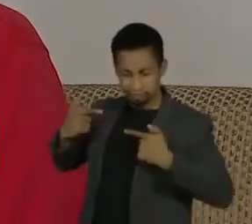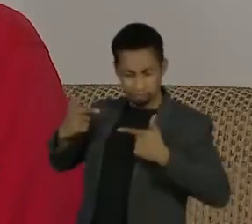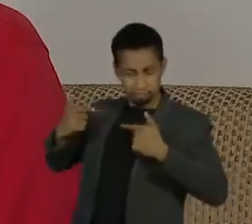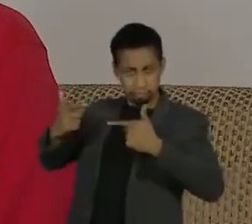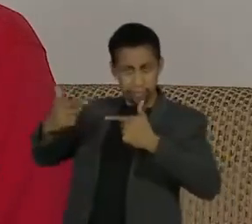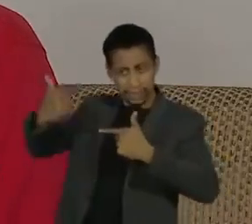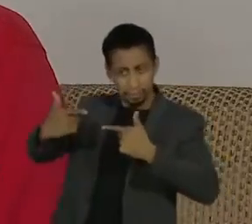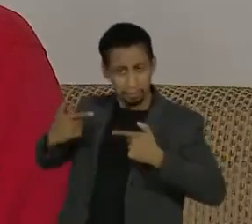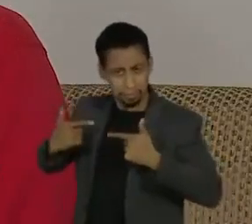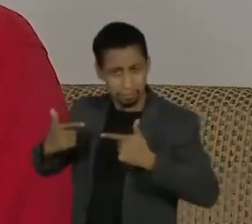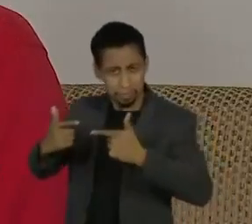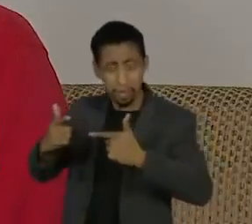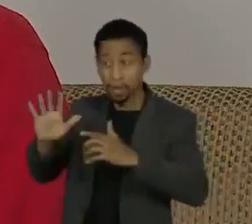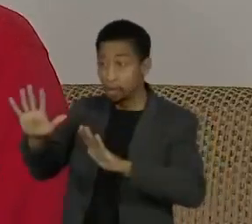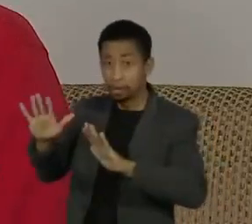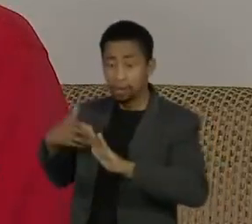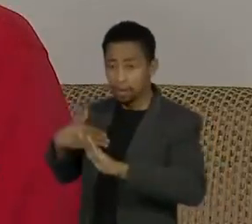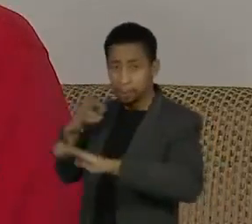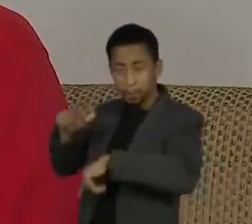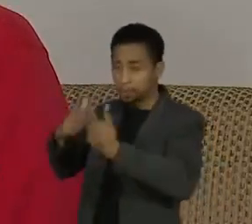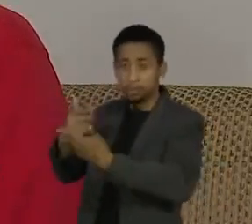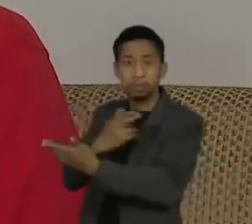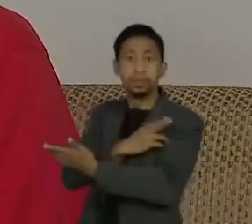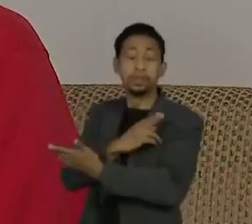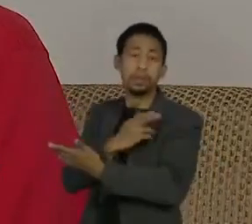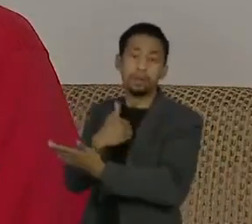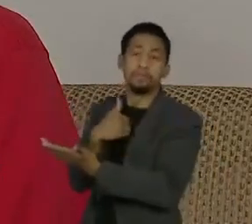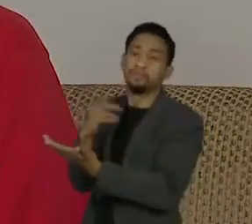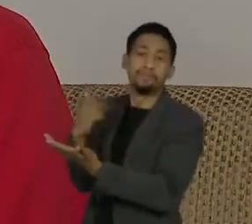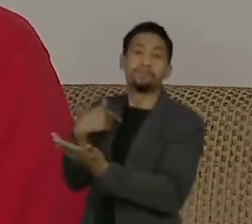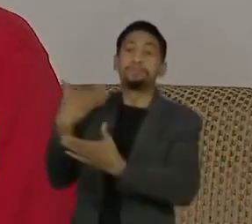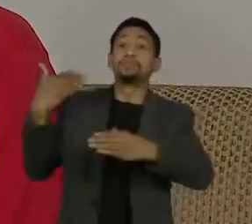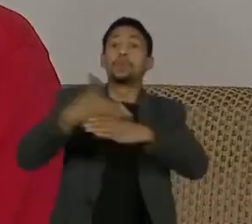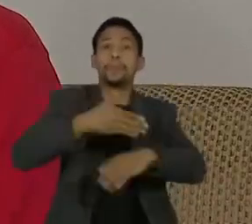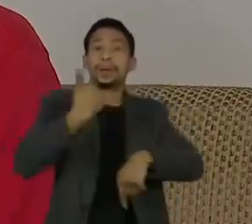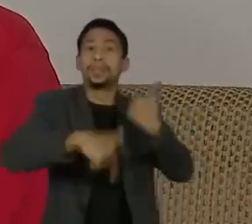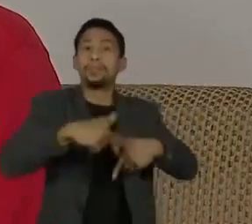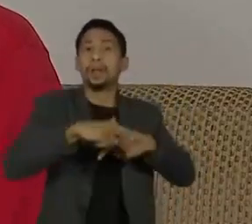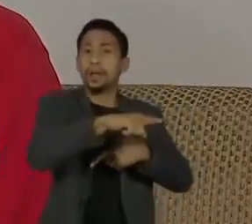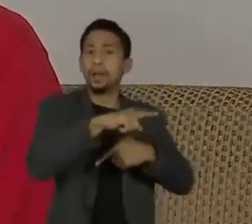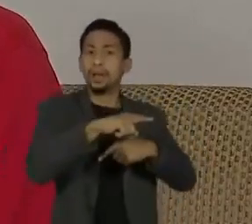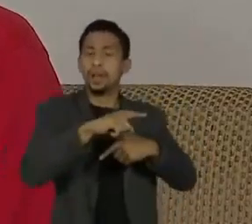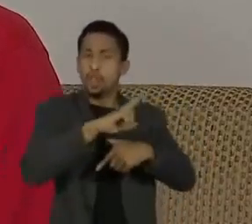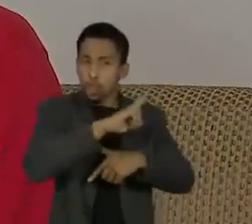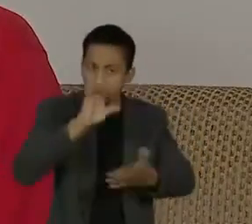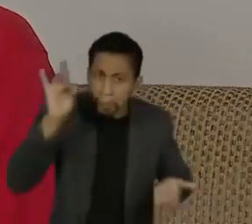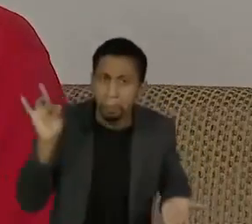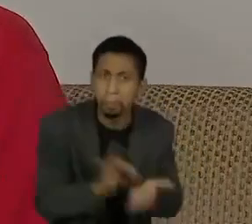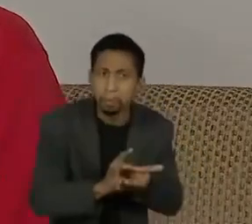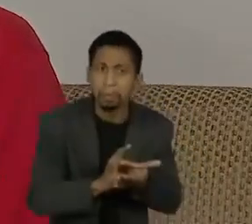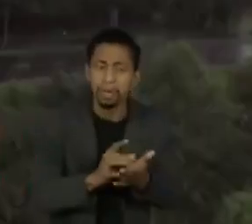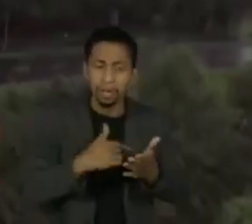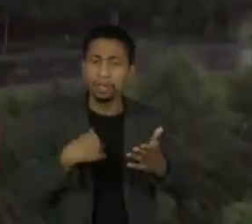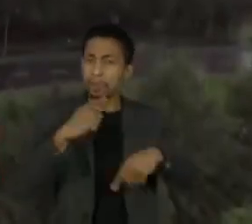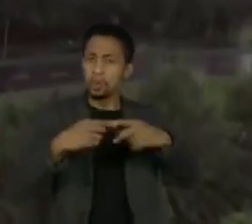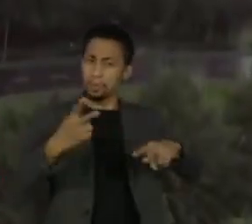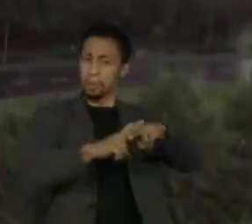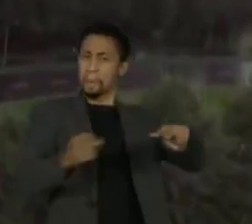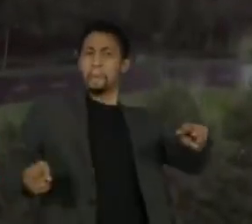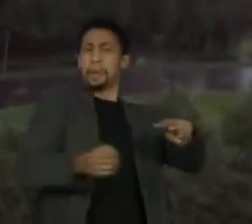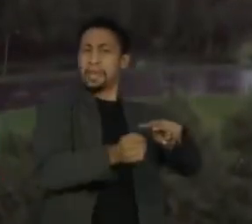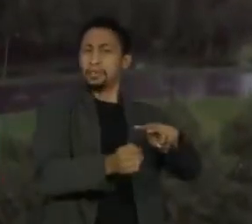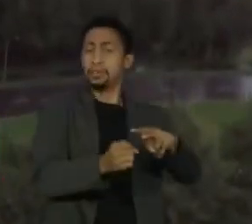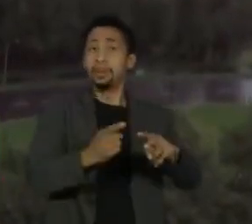anos circulando dentro da Volkswagen com seu nome original. Só que, quando ele foi preso, a Volkswagen ofereceu acesso jurídico para ele. No